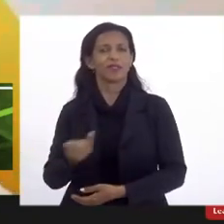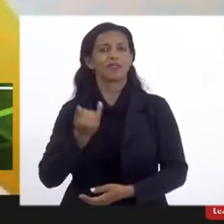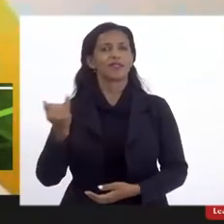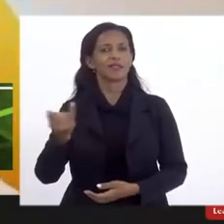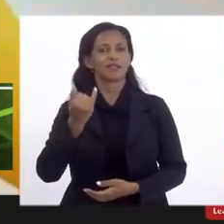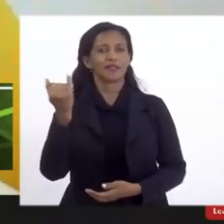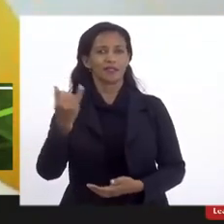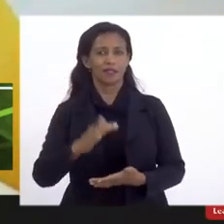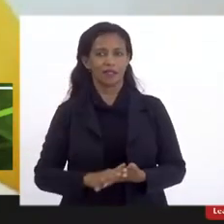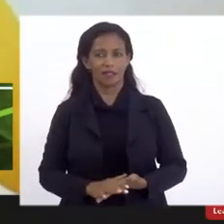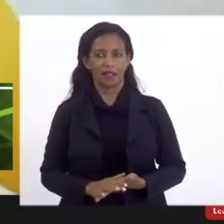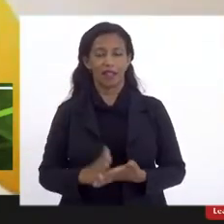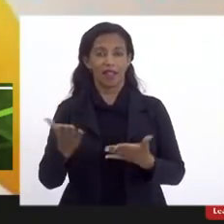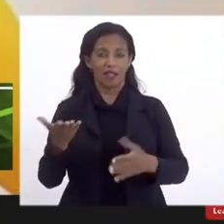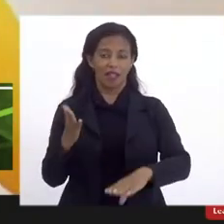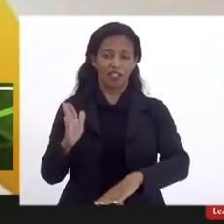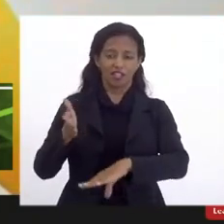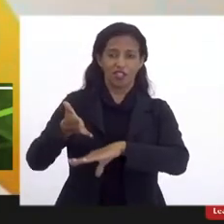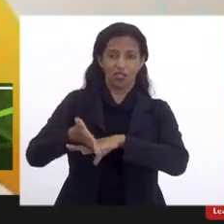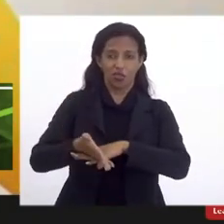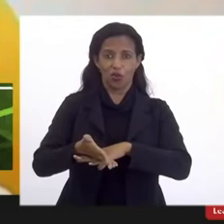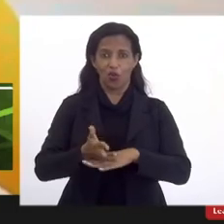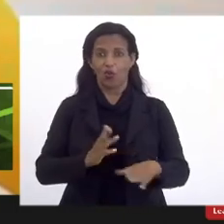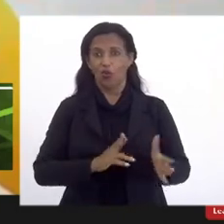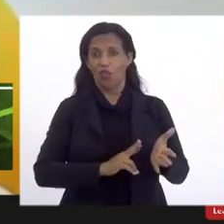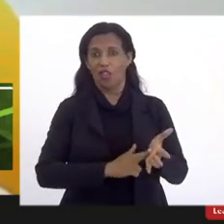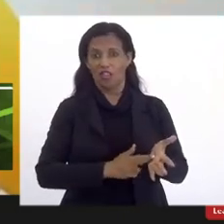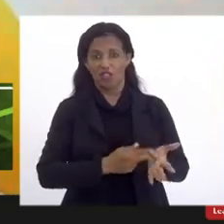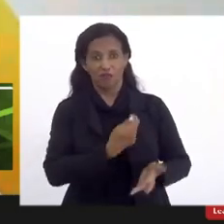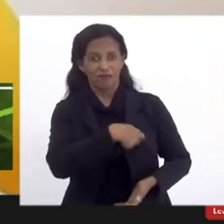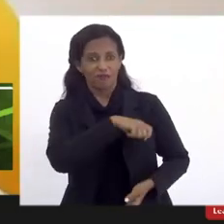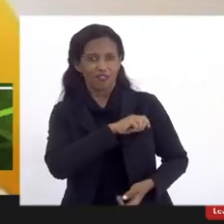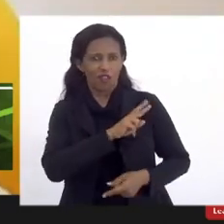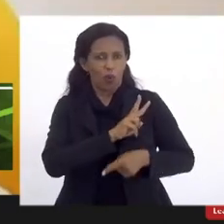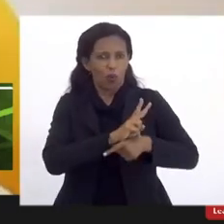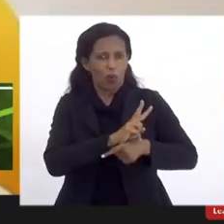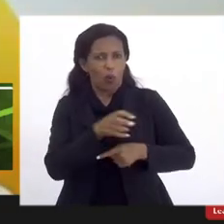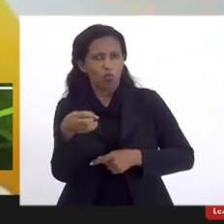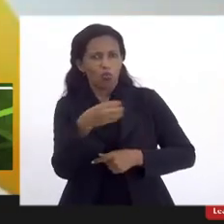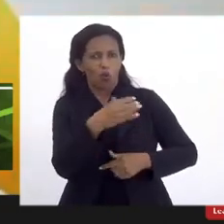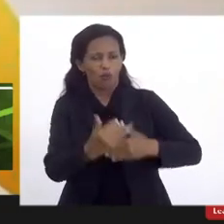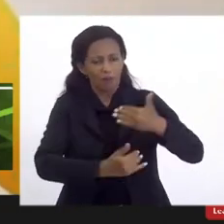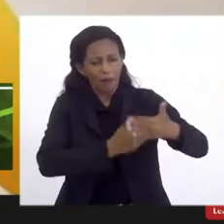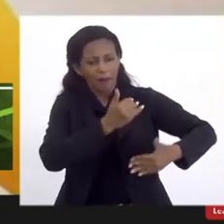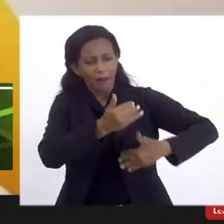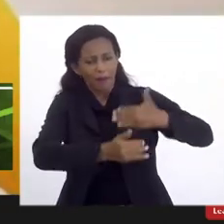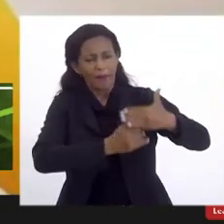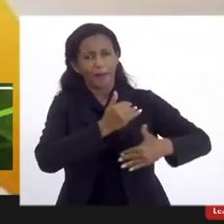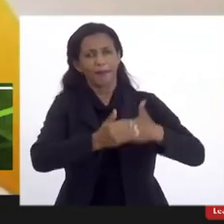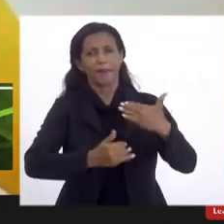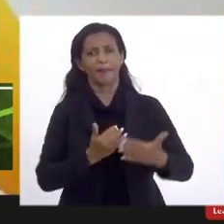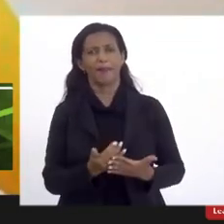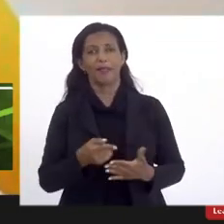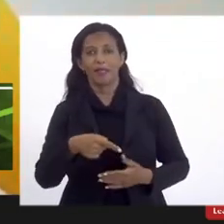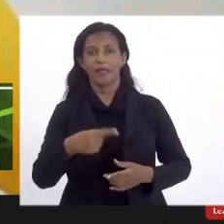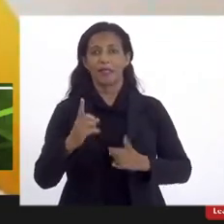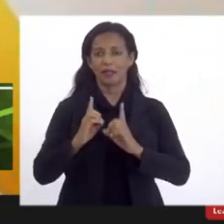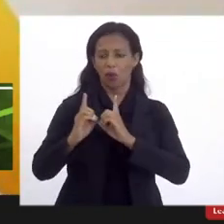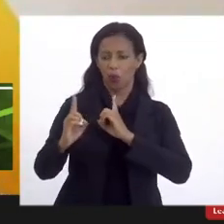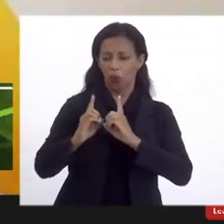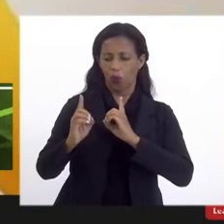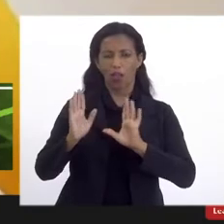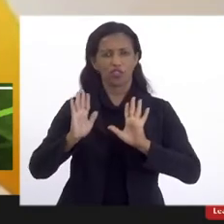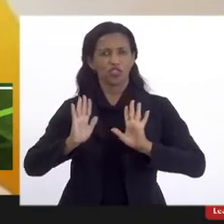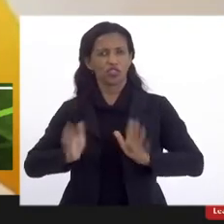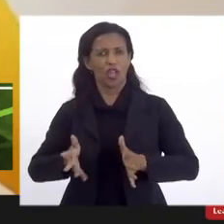a gente entrou no regime de recuperação fiscal, numa nova etapa, de novas limitações e esse debate já foi,